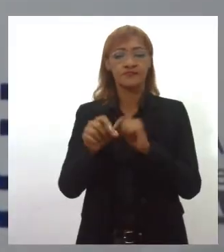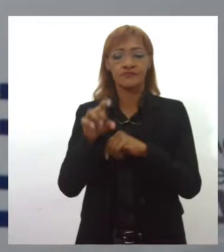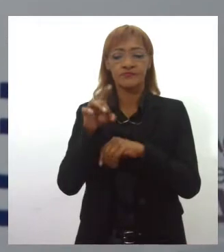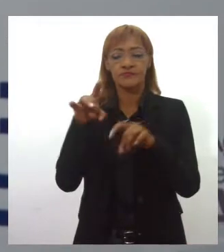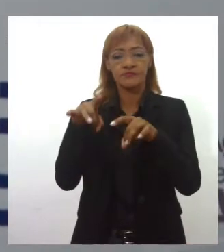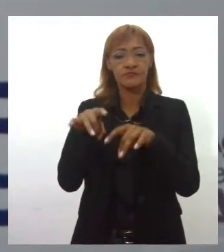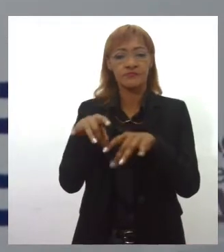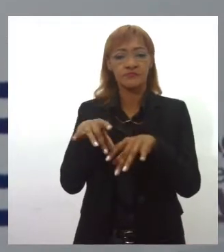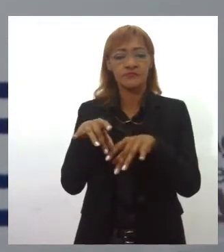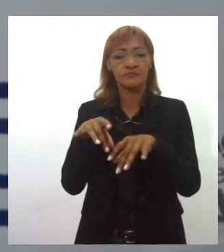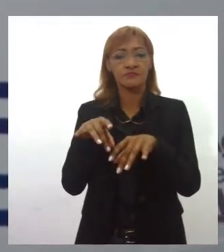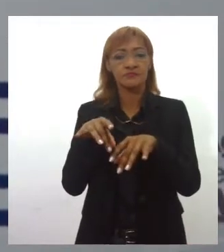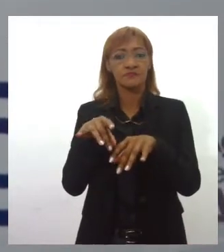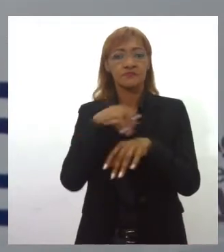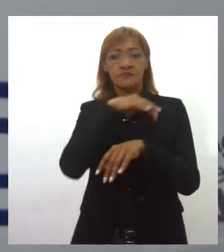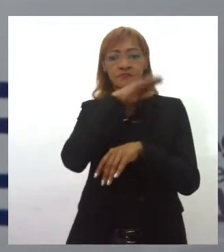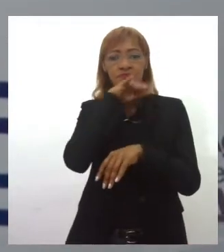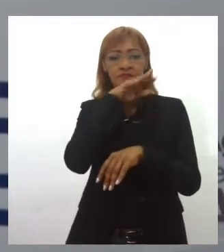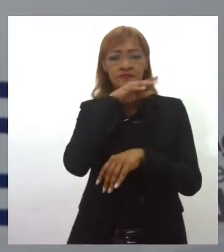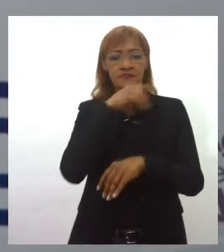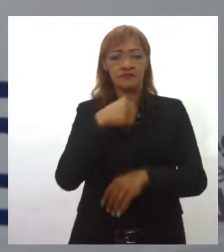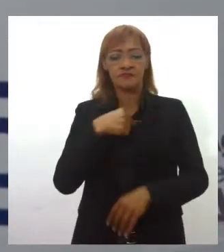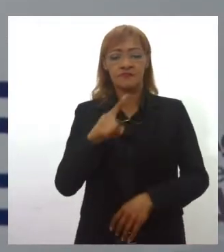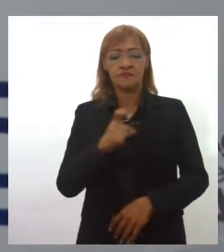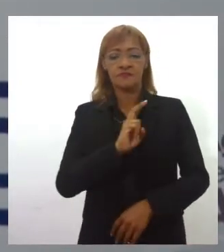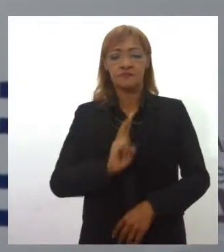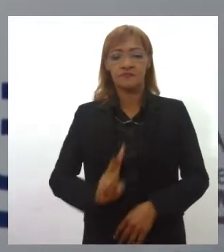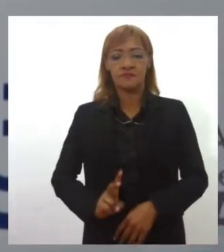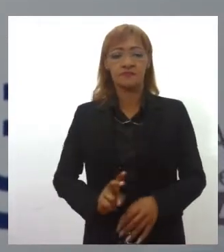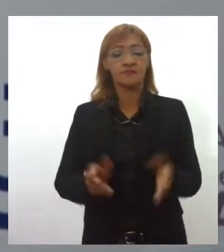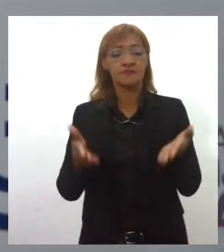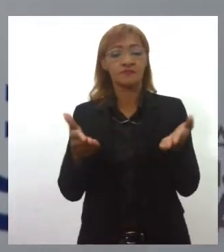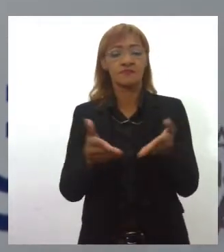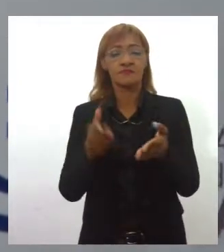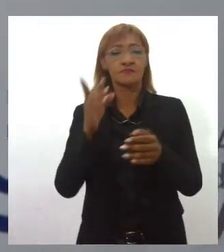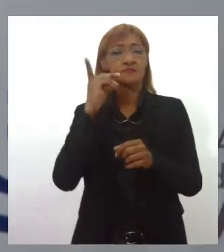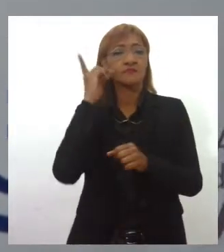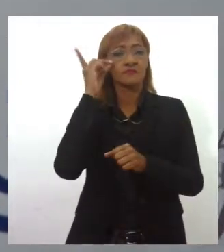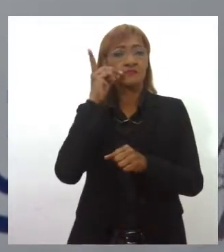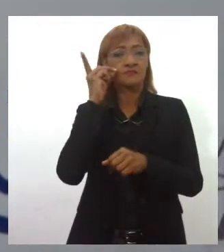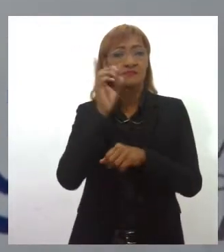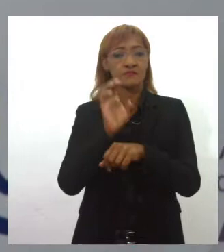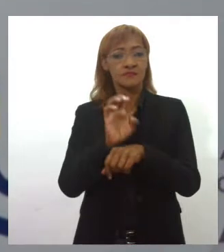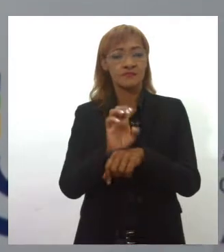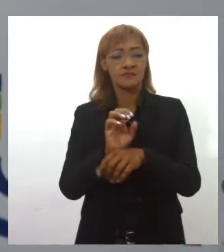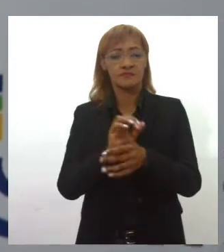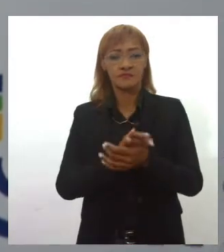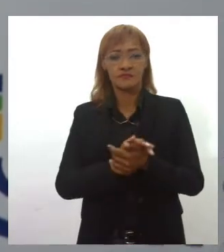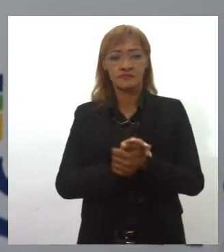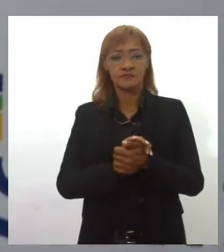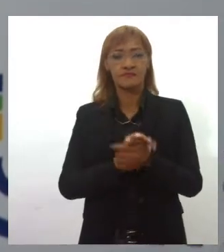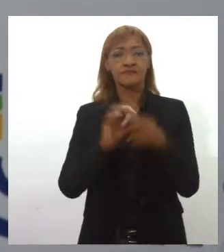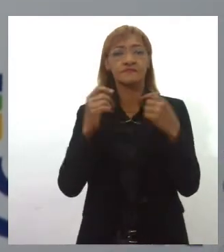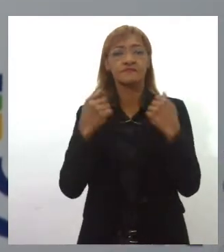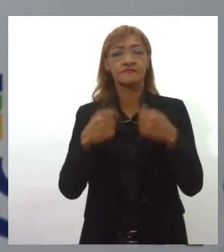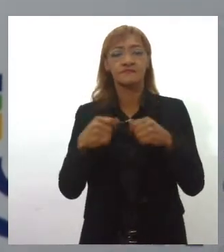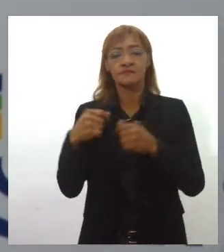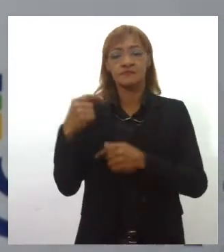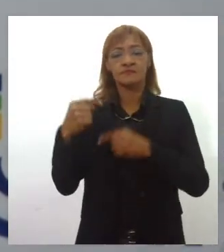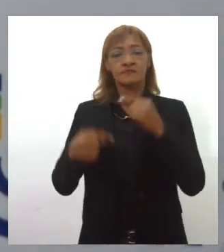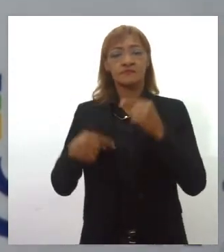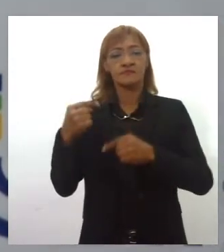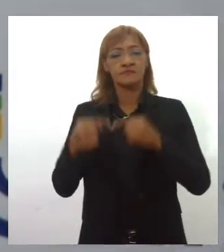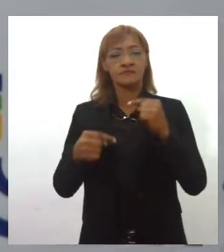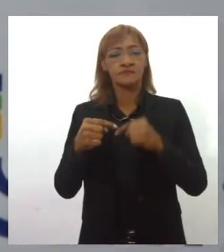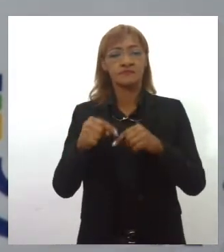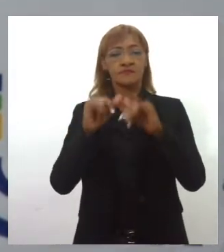projeto de minha autoria tanto quando eu fui vereadora de Aracaju e agora como parlamentar estadual. Diz que precisamos de políticas públicas